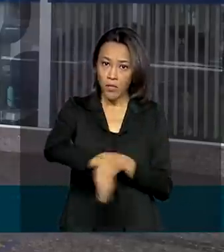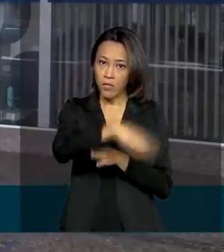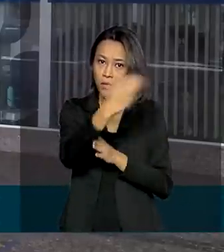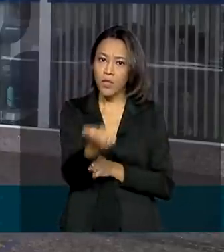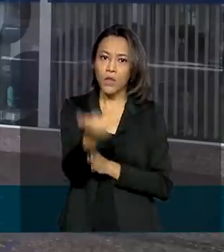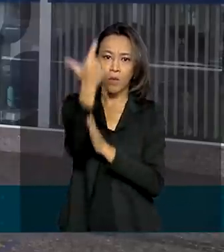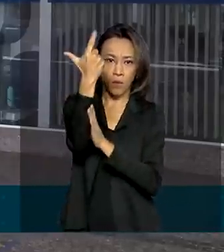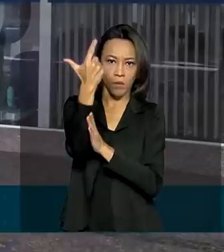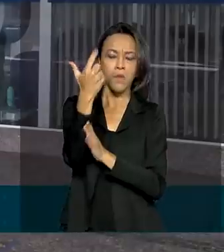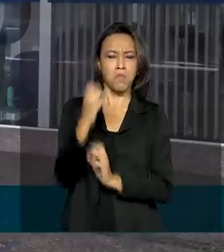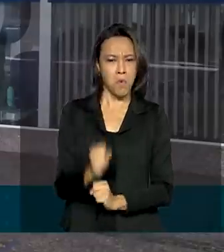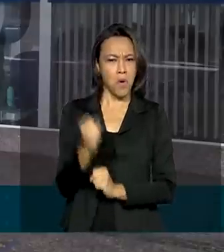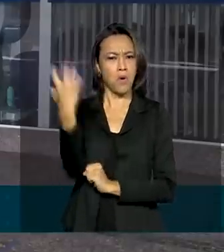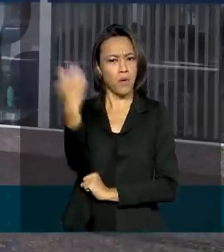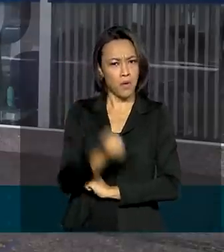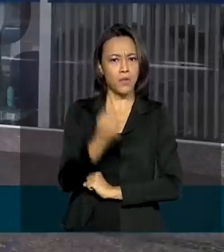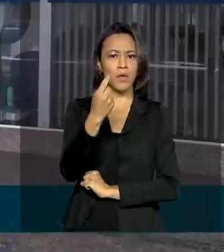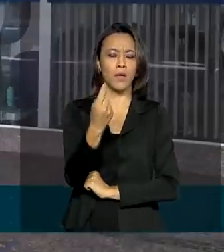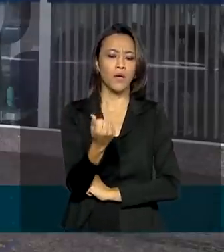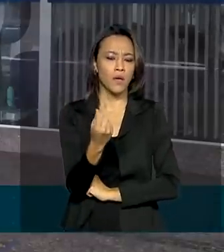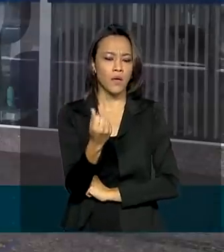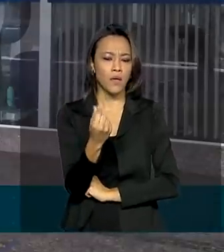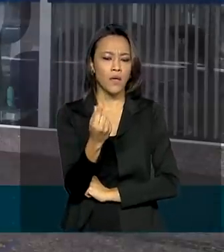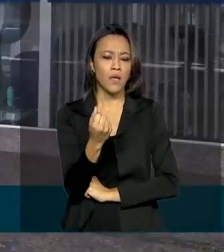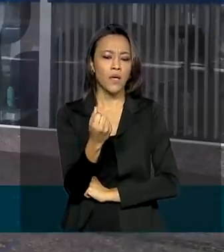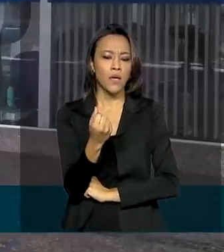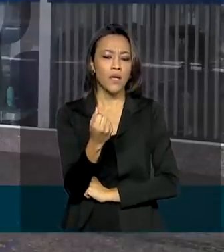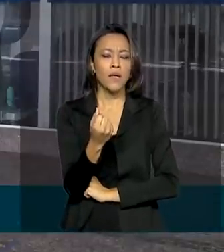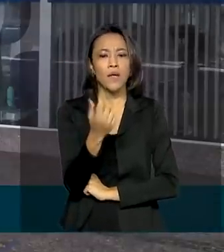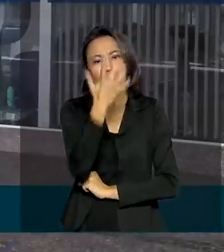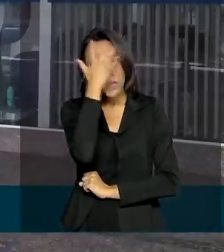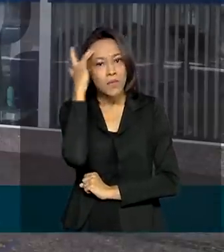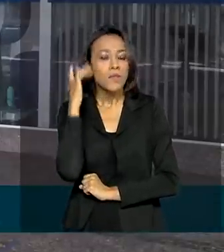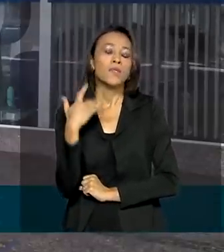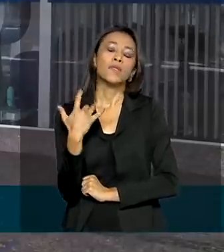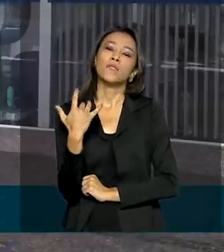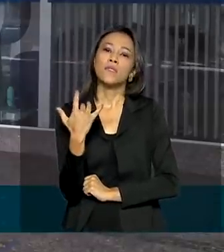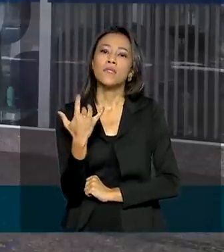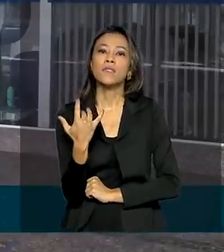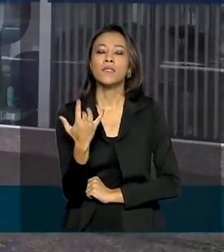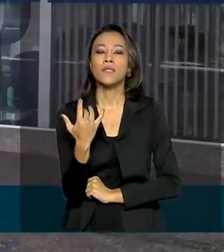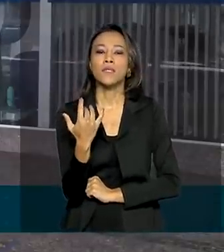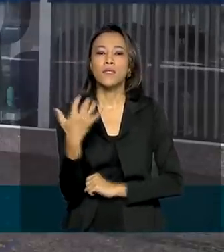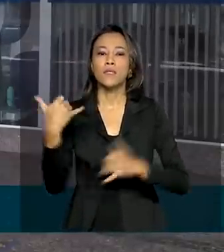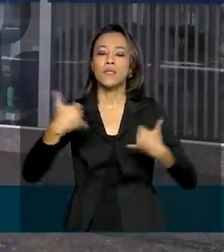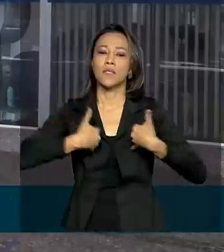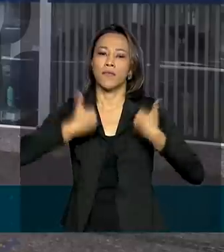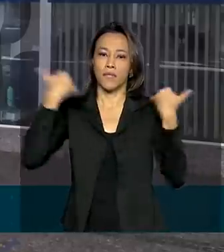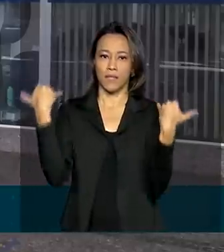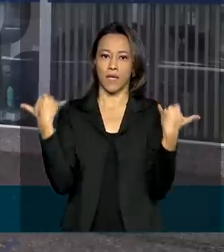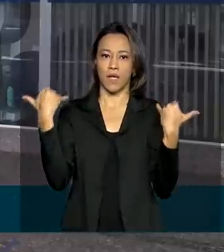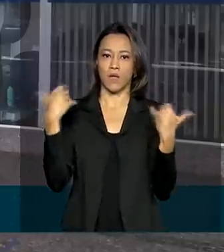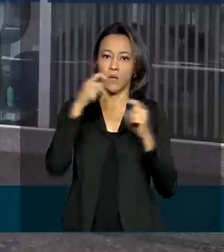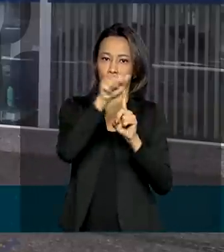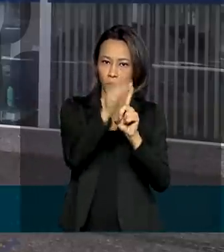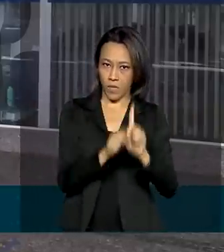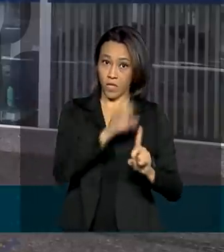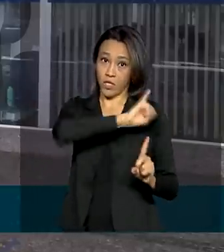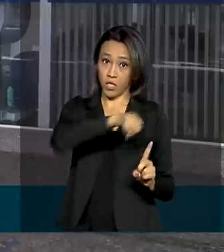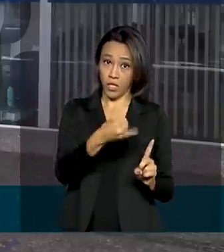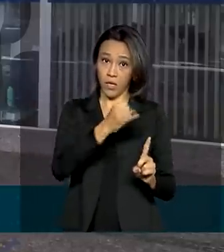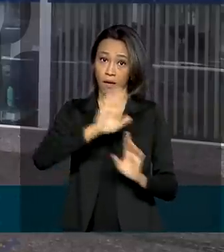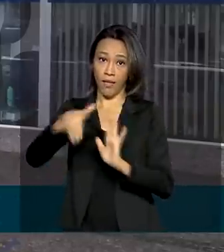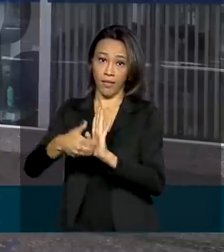Podem sacar o benefício os beneficiários que fazem aniversário de janeiro a